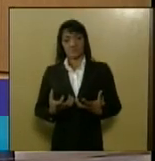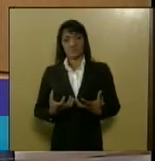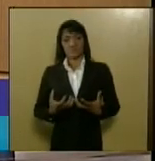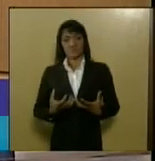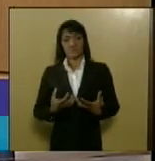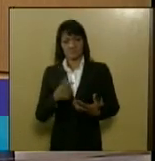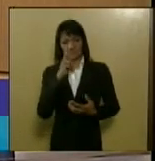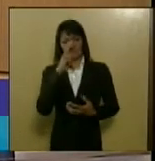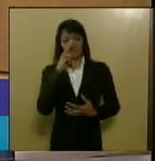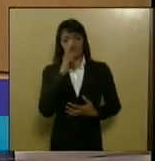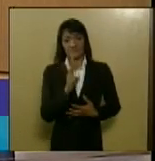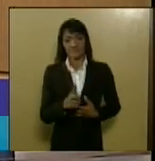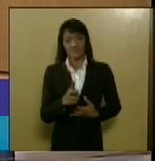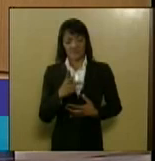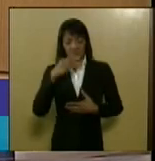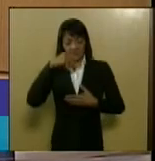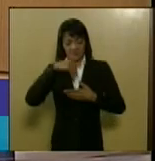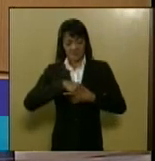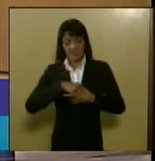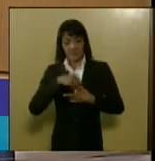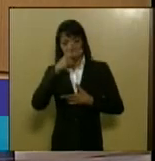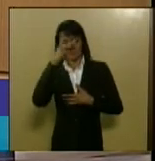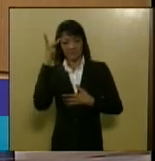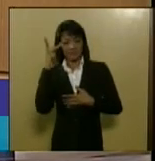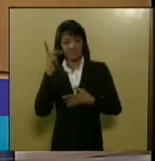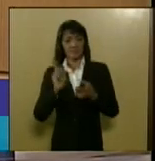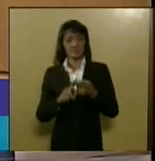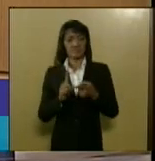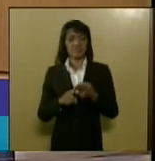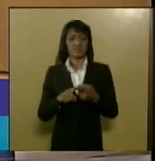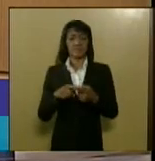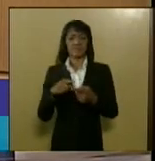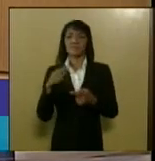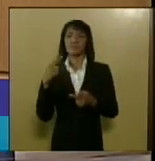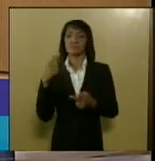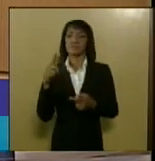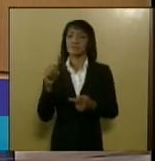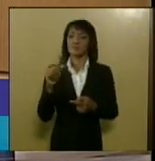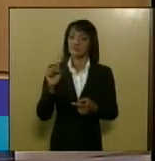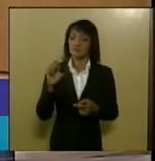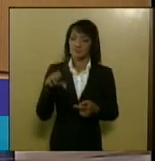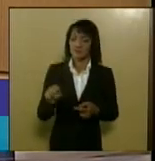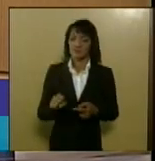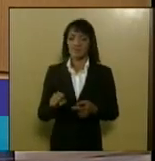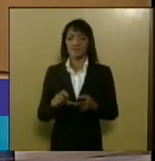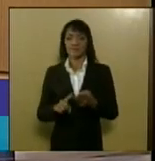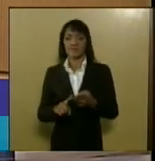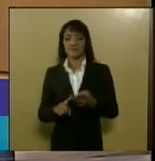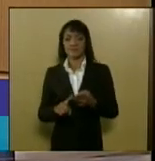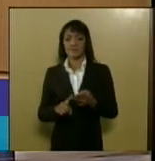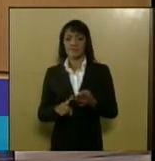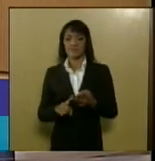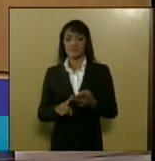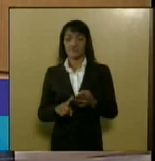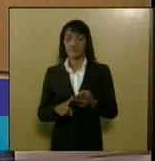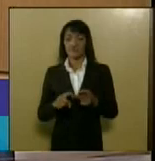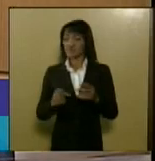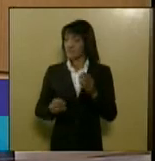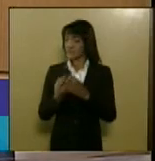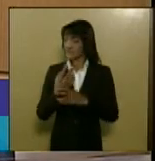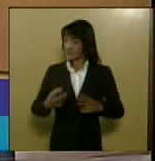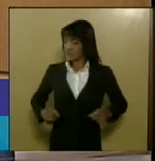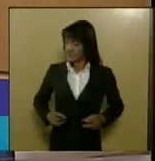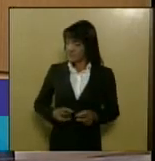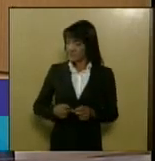substâncias entre essas gases tóxicos substâncias cancerígenas metais